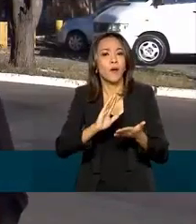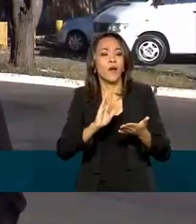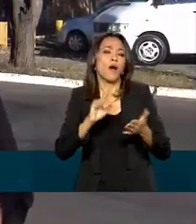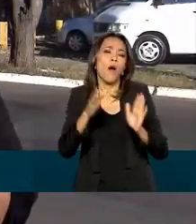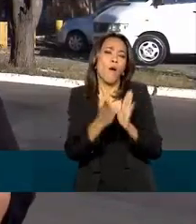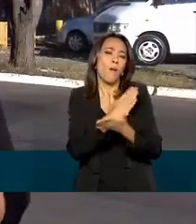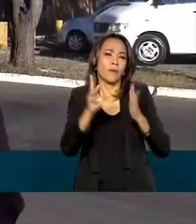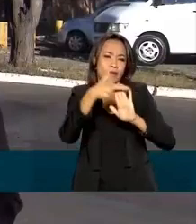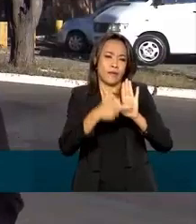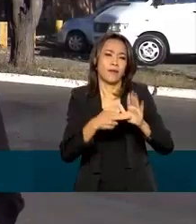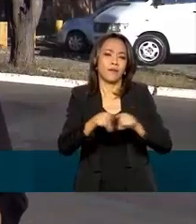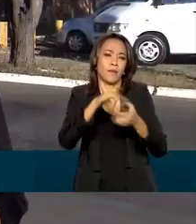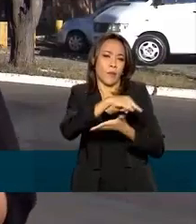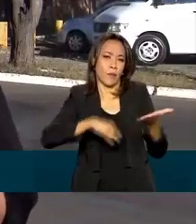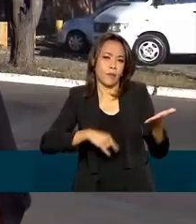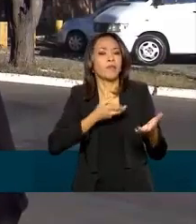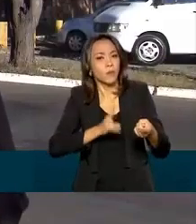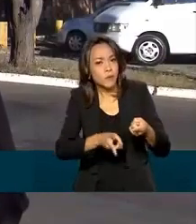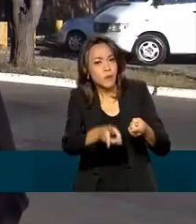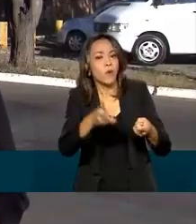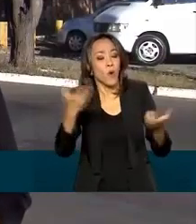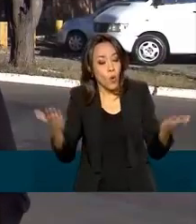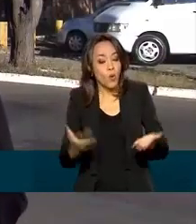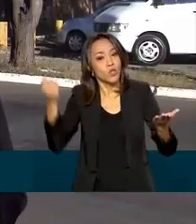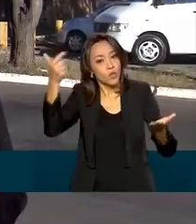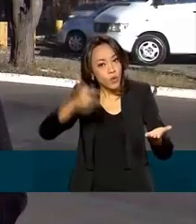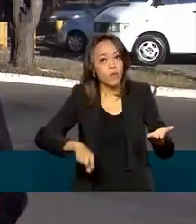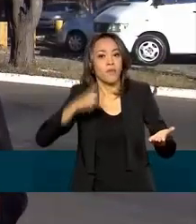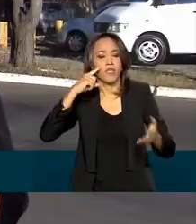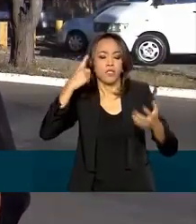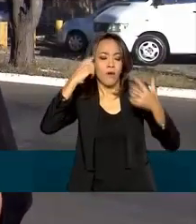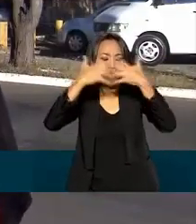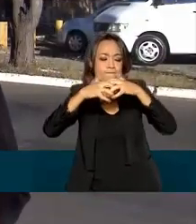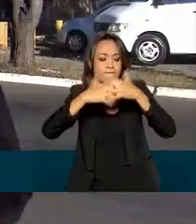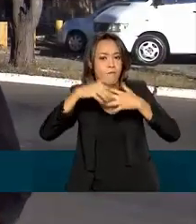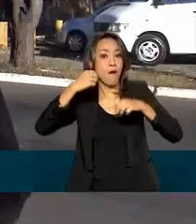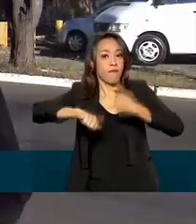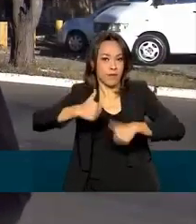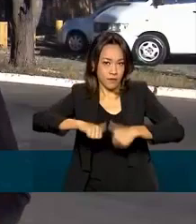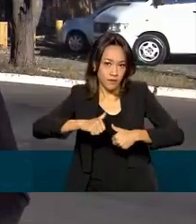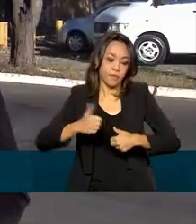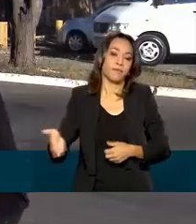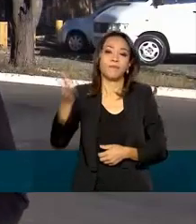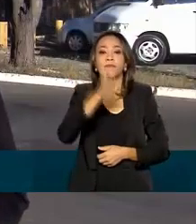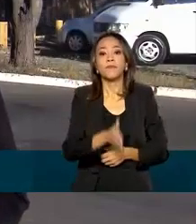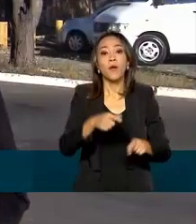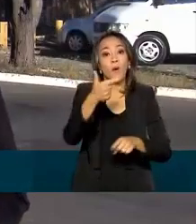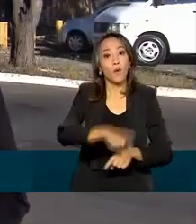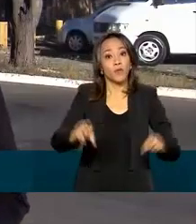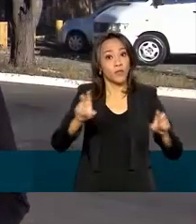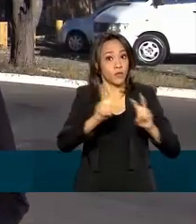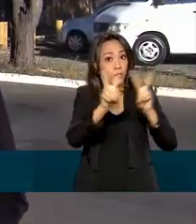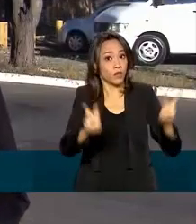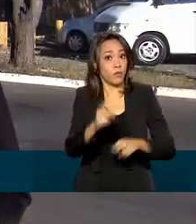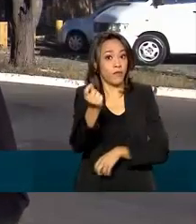Mas as tratativas continuaram e hoje vai ter uma nova análise e uma nova decisão. Bem, ainda falando de vacinas, nós recebemos uma boa